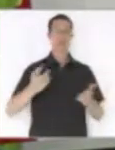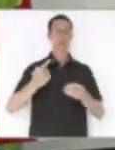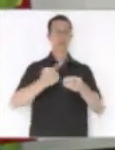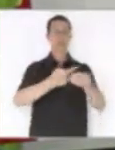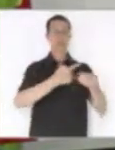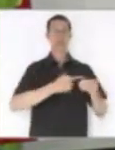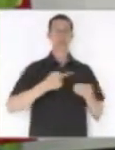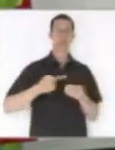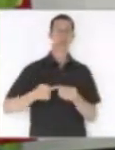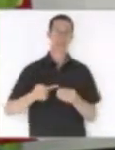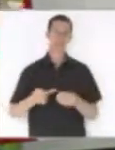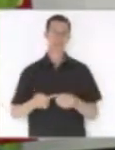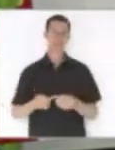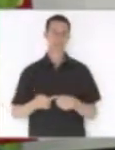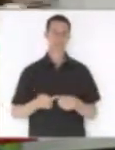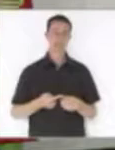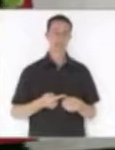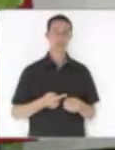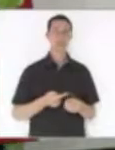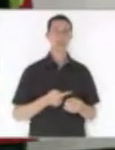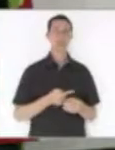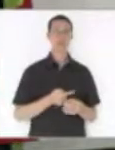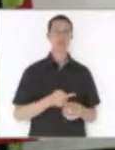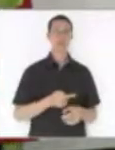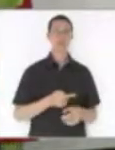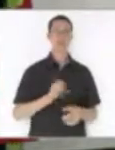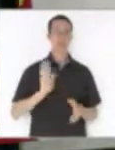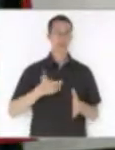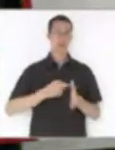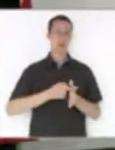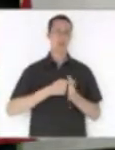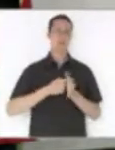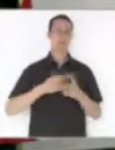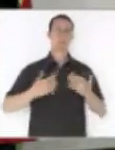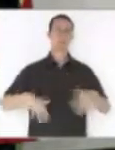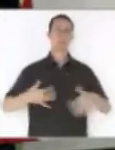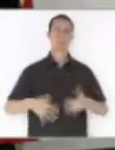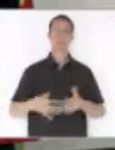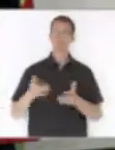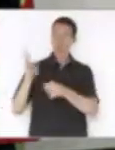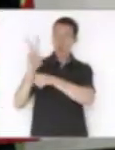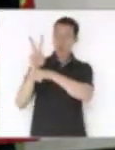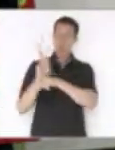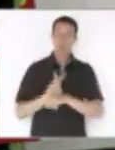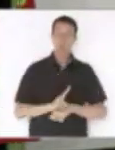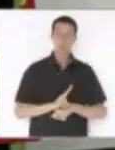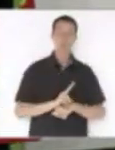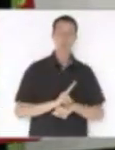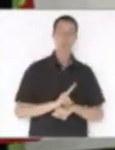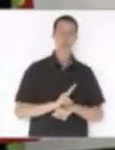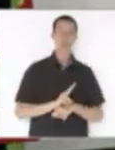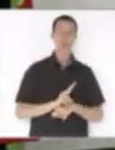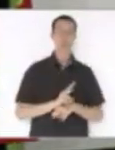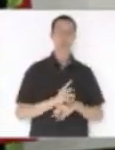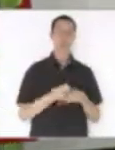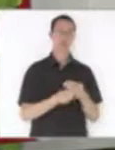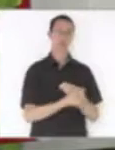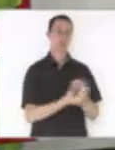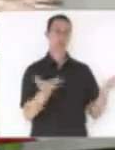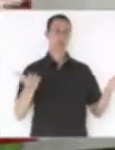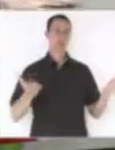mas passa pela cabeça de alguém que deve, está devendo bastante. Então, vou tomar um empréstimo para entregar